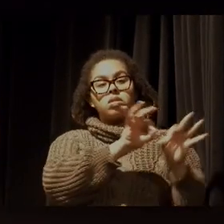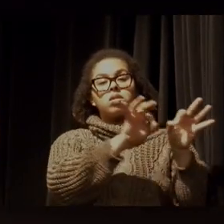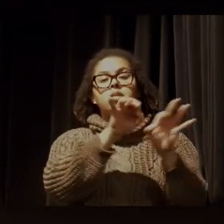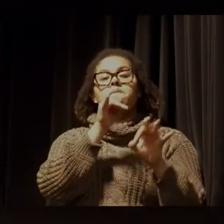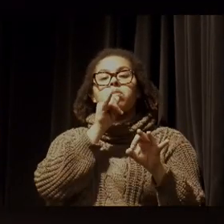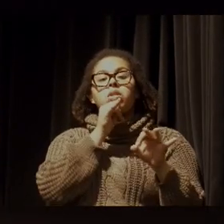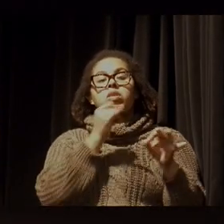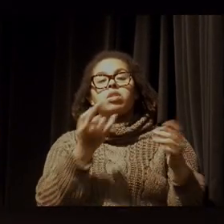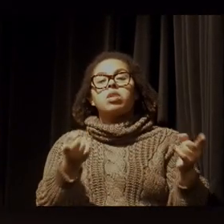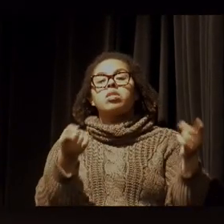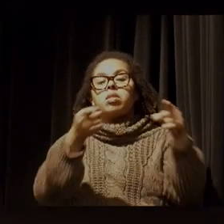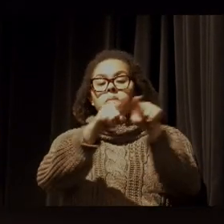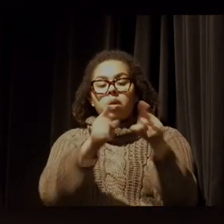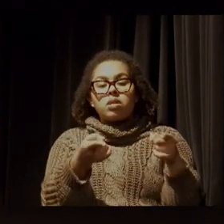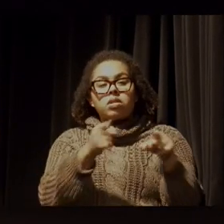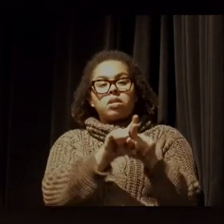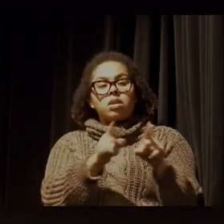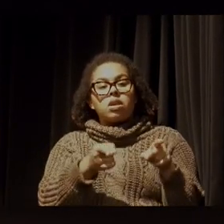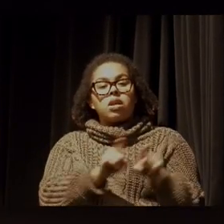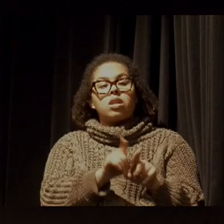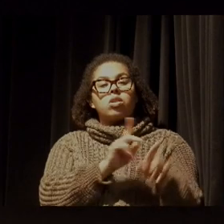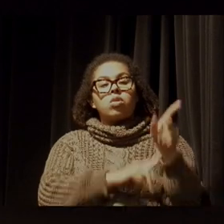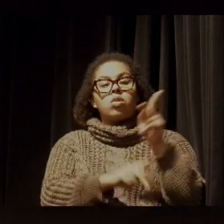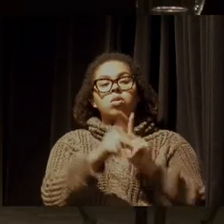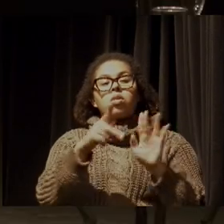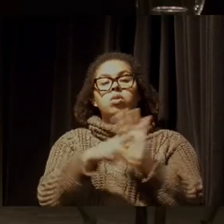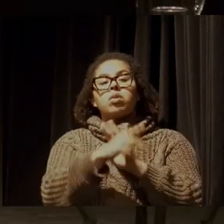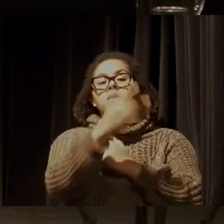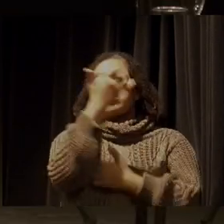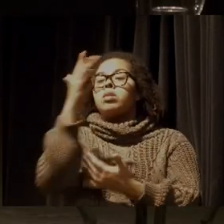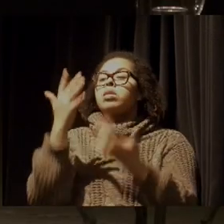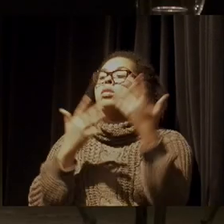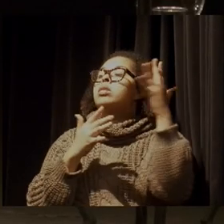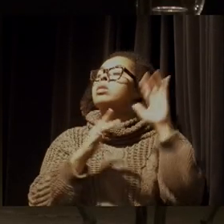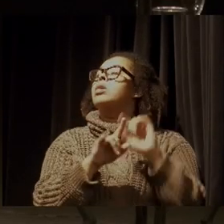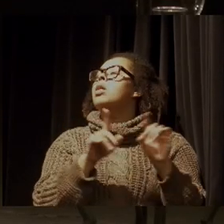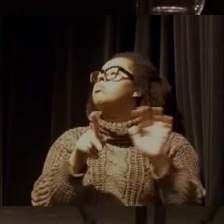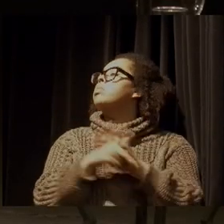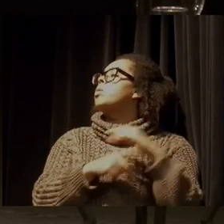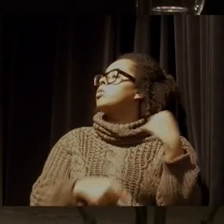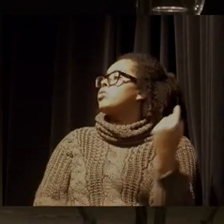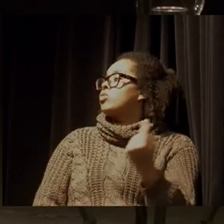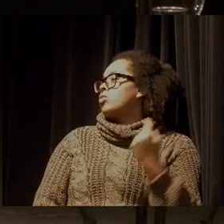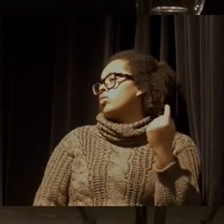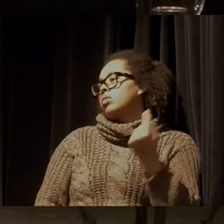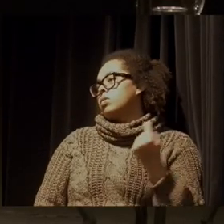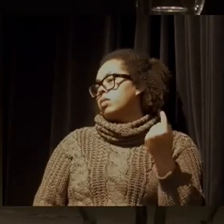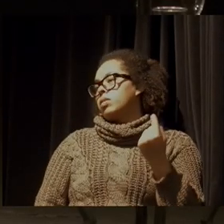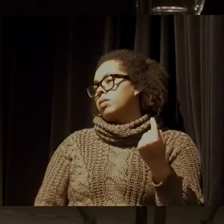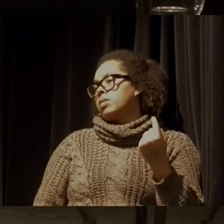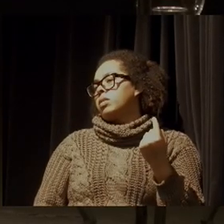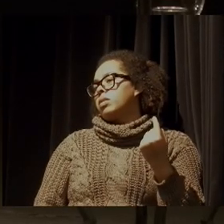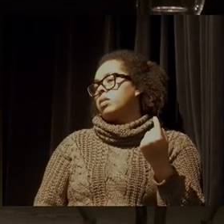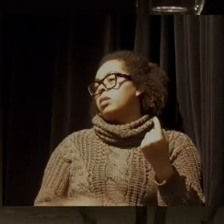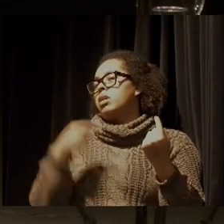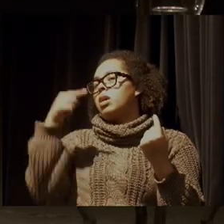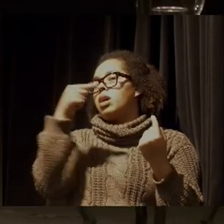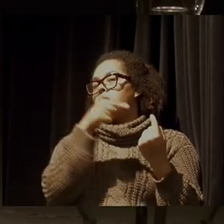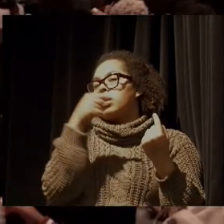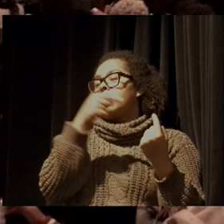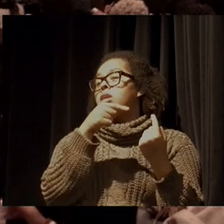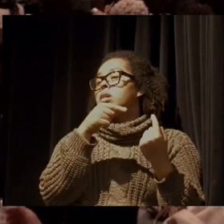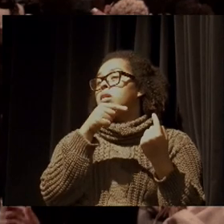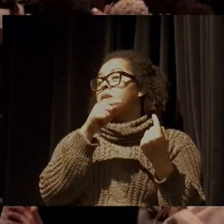a aliança dos povos da floresta, porque ela nunca foi uma luta de um indivíduo. Ela tem o Chico como sua grande